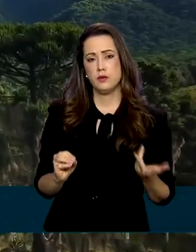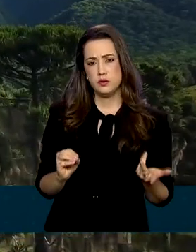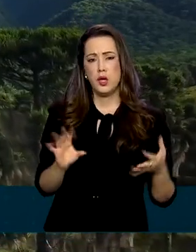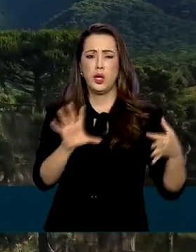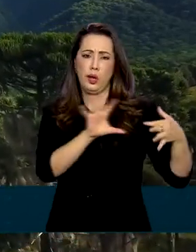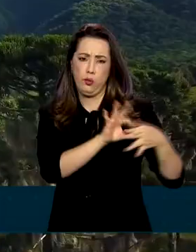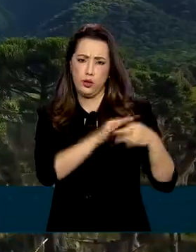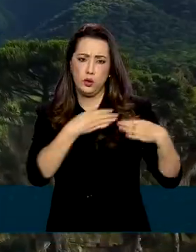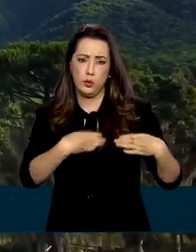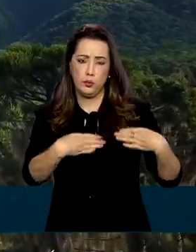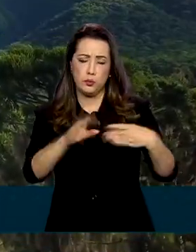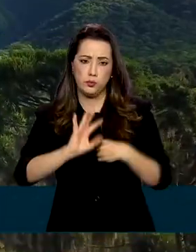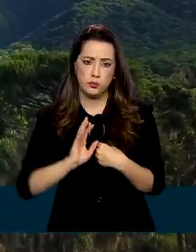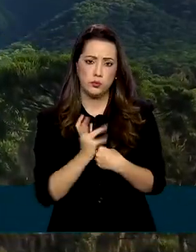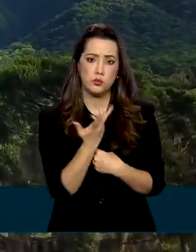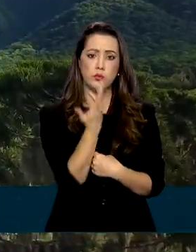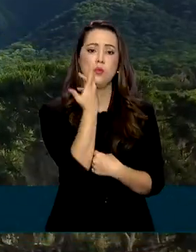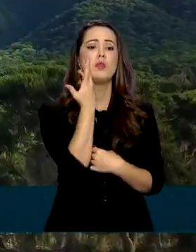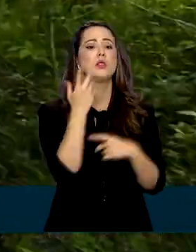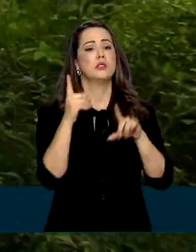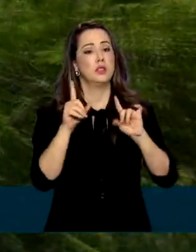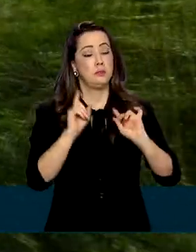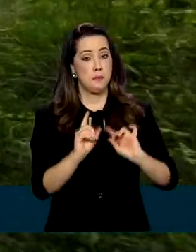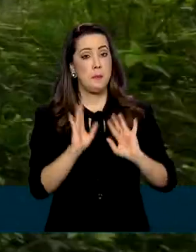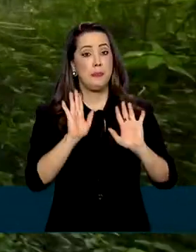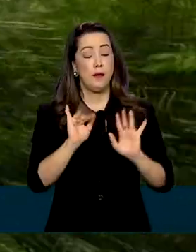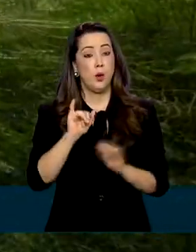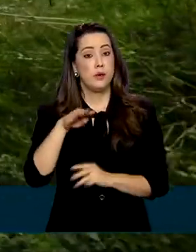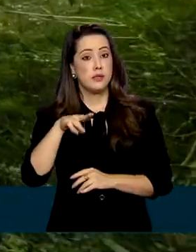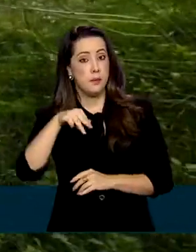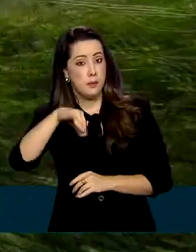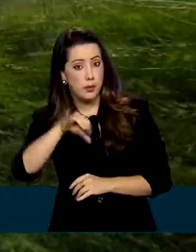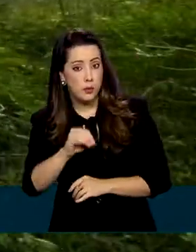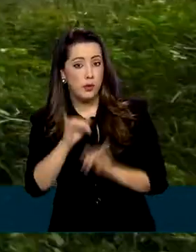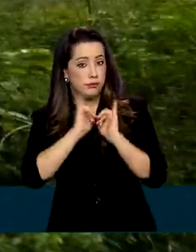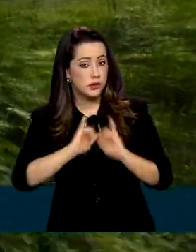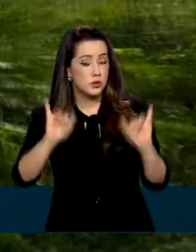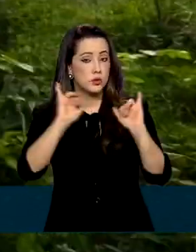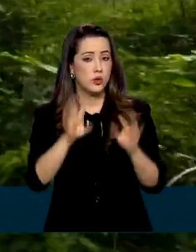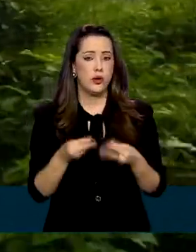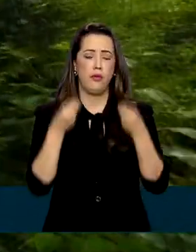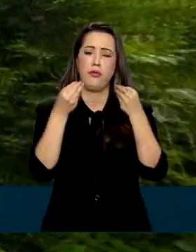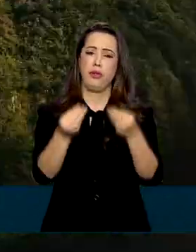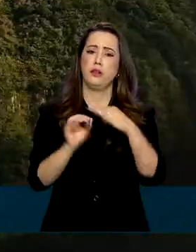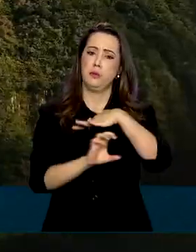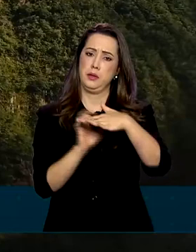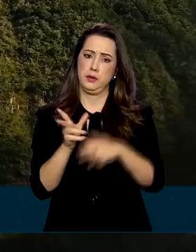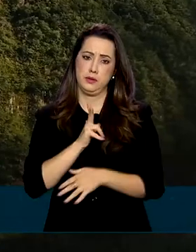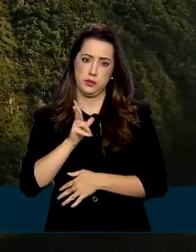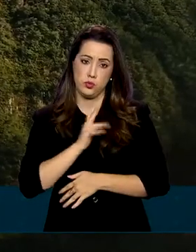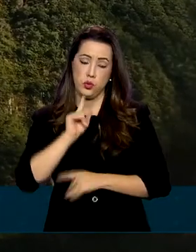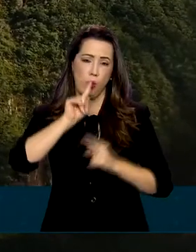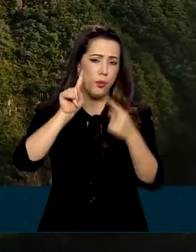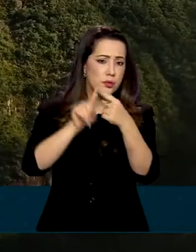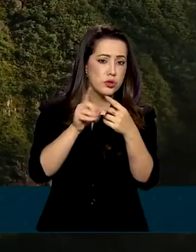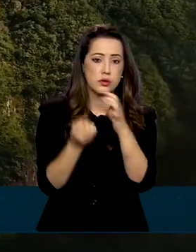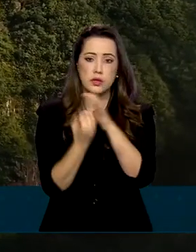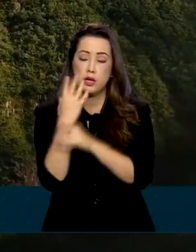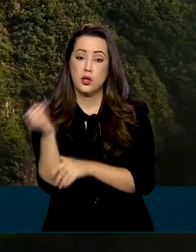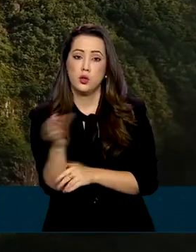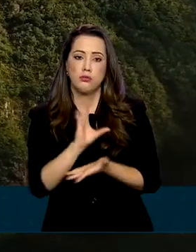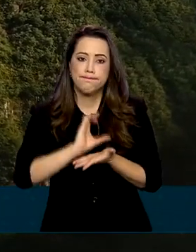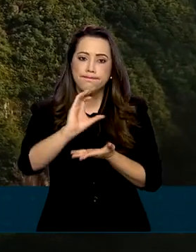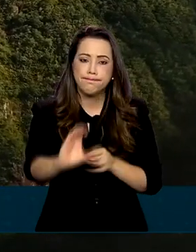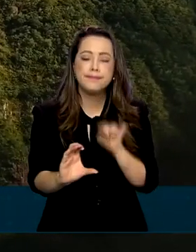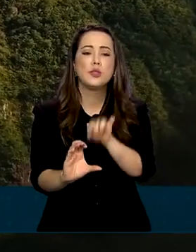Biodiversidade ligado ao Ministério do Meio Ambiente. Segundo o ICMBio, a concessão tem como objetivo gerar novos